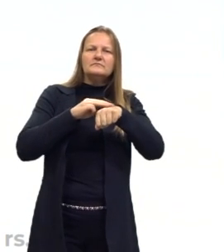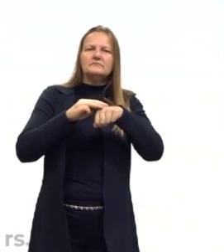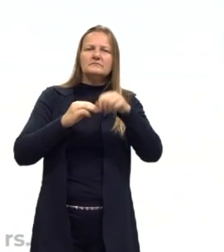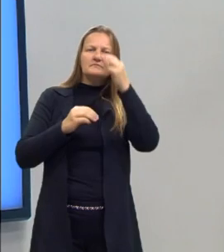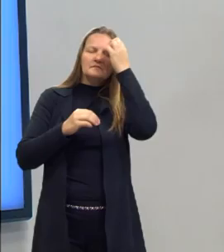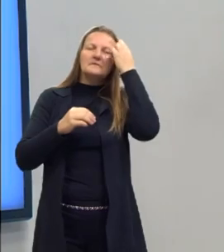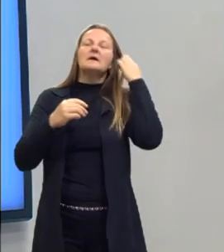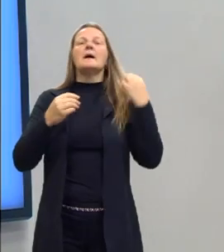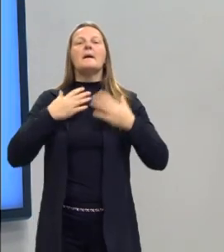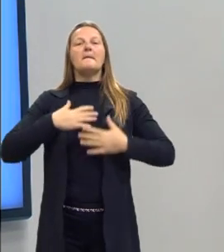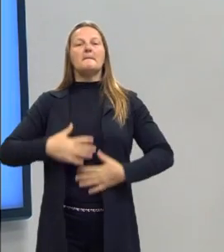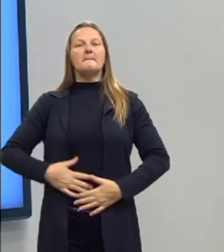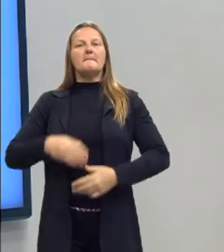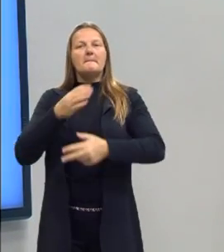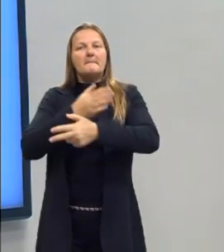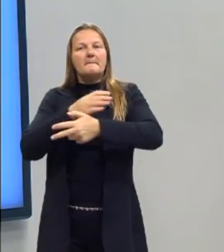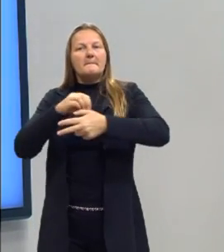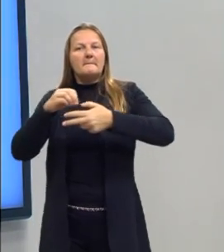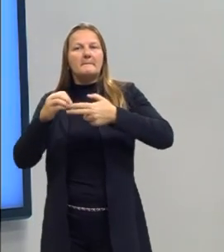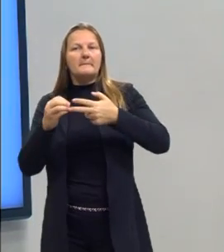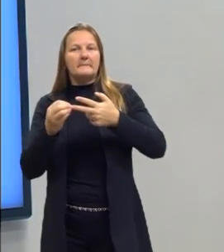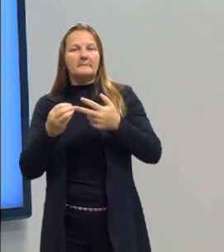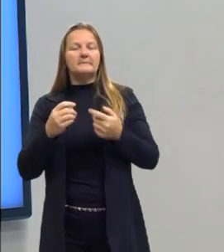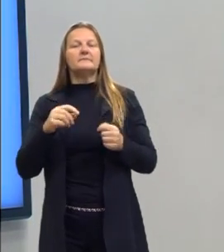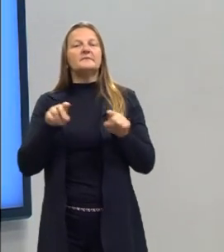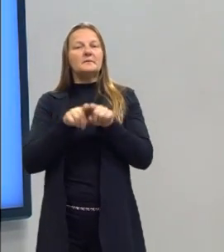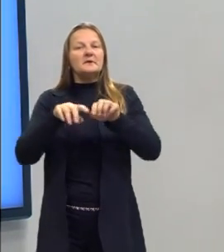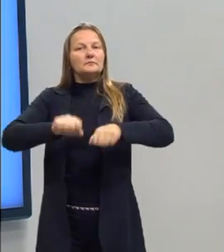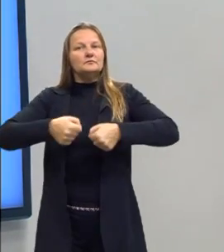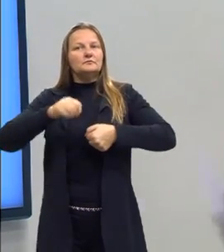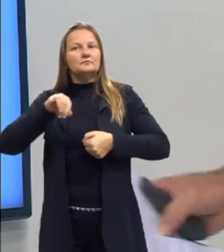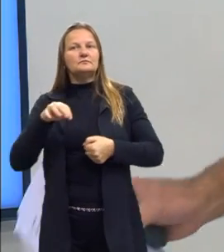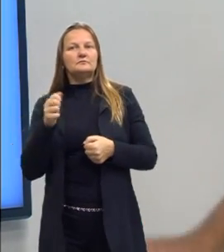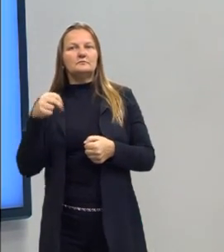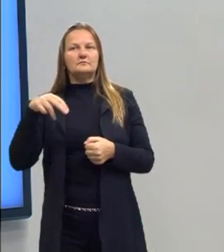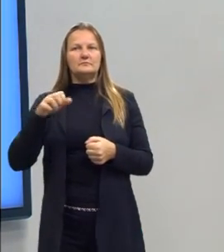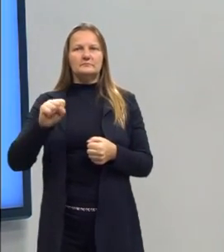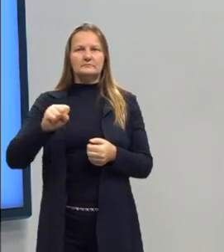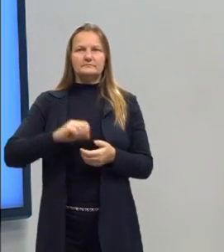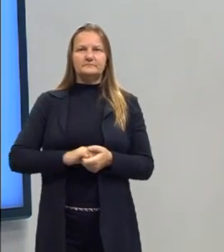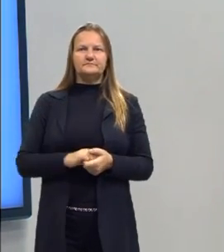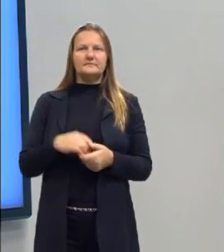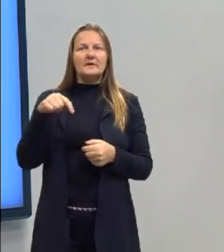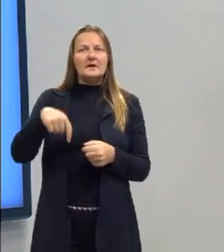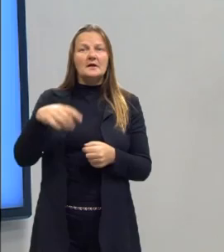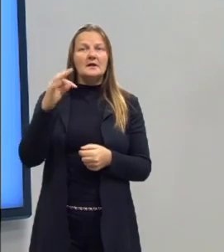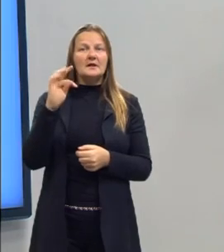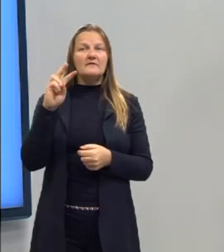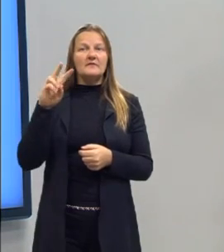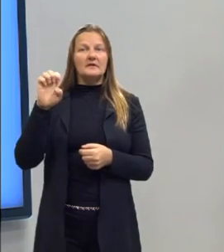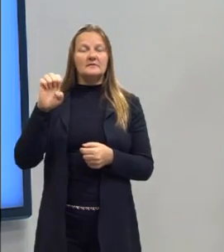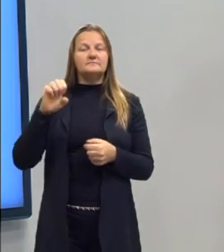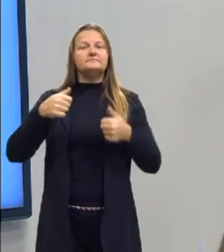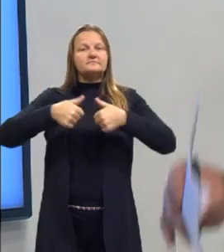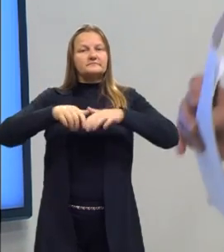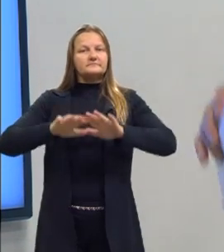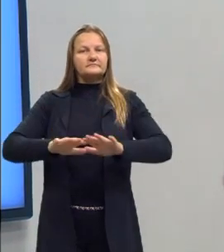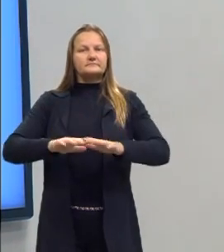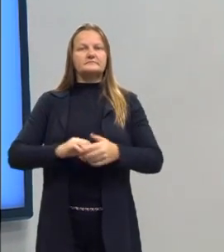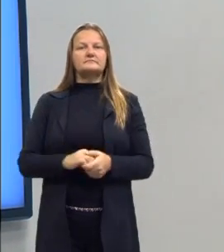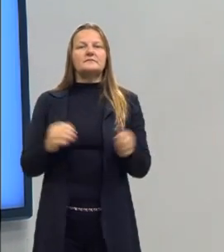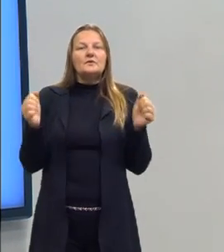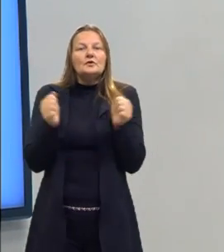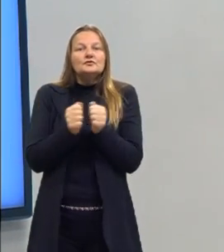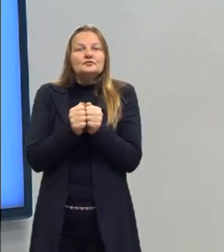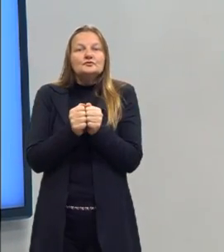magenta, camiseta do Projeto Pré-ENEM, uma calça jeans, estou aqui na TVA em Porto Alegre, nos estúdios da TVA, e